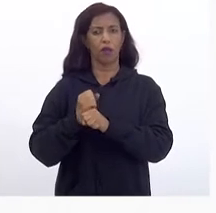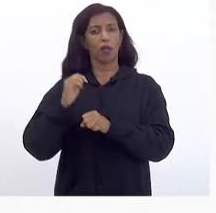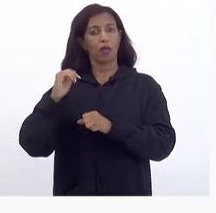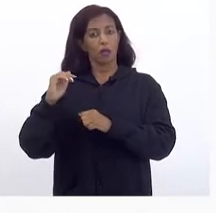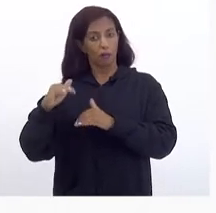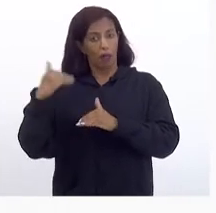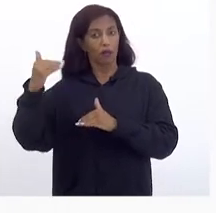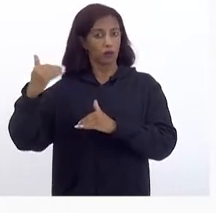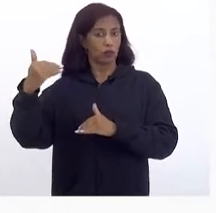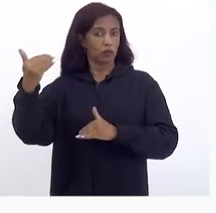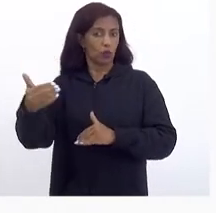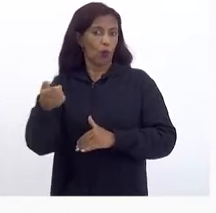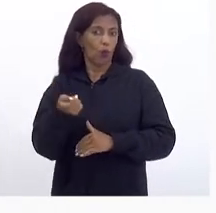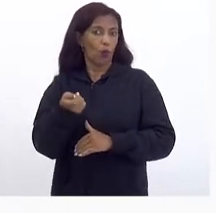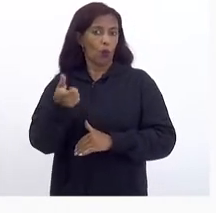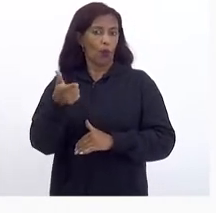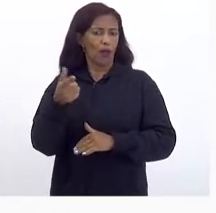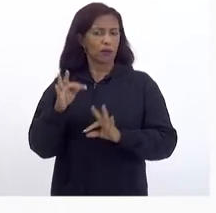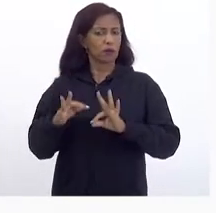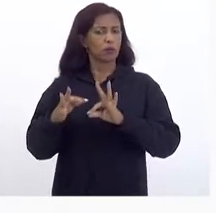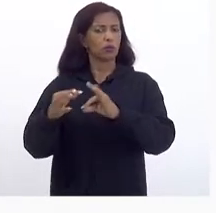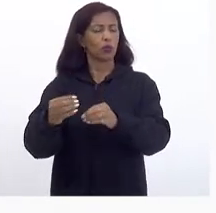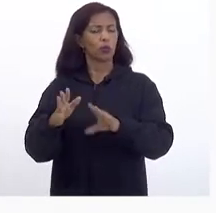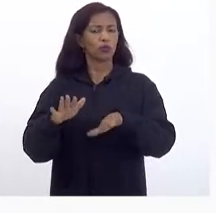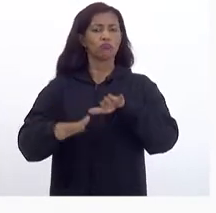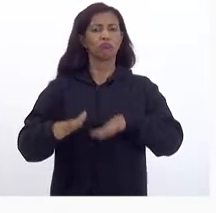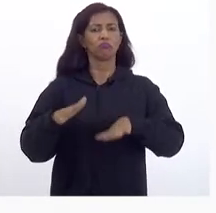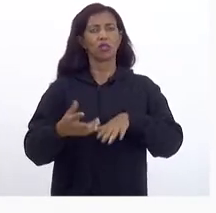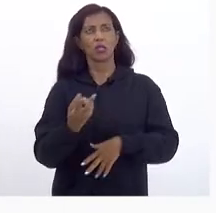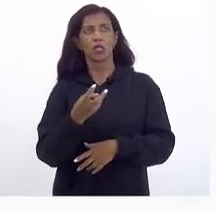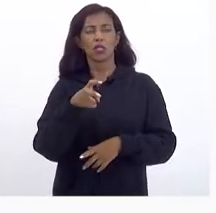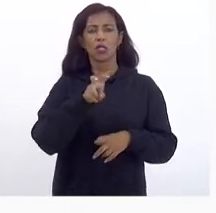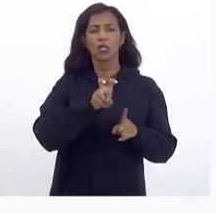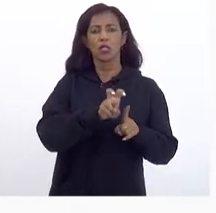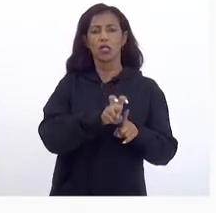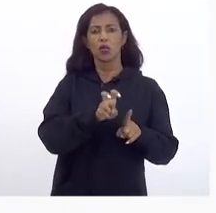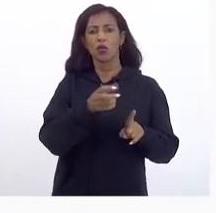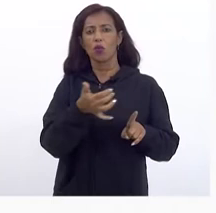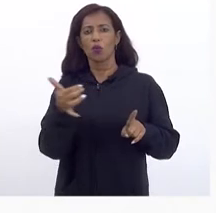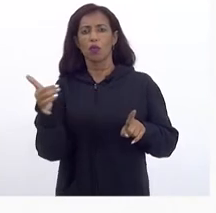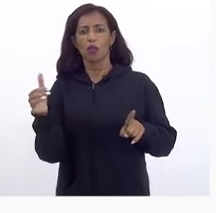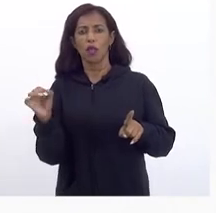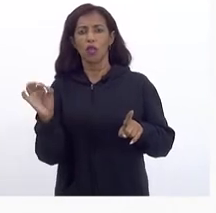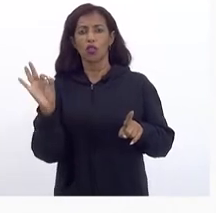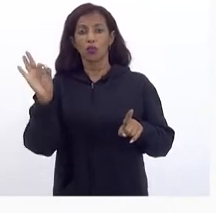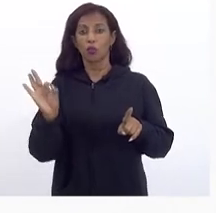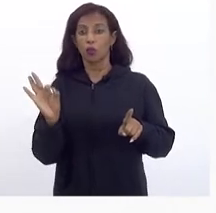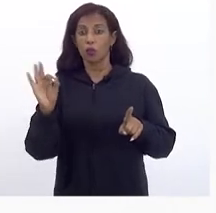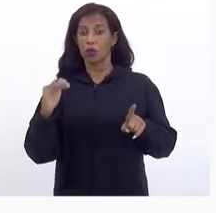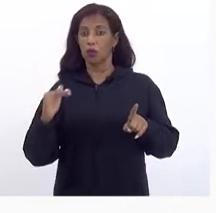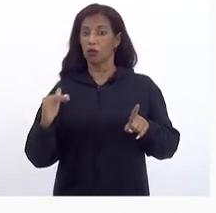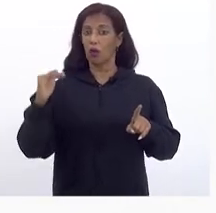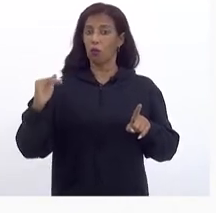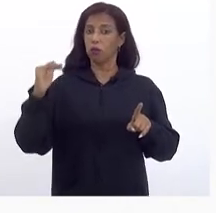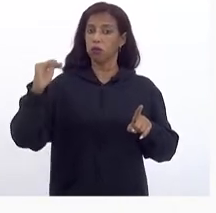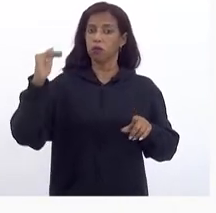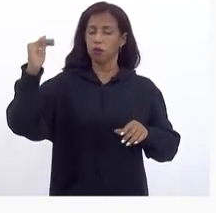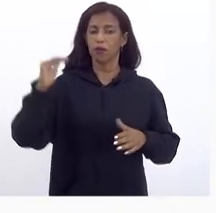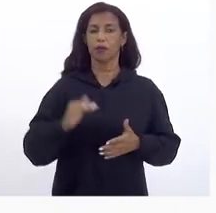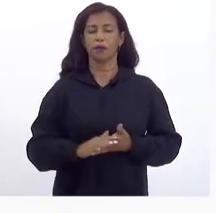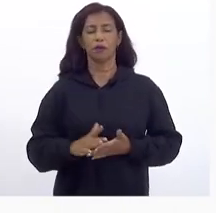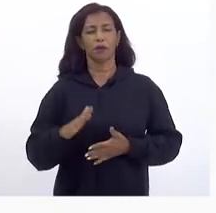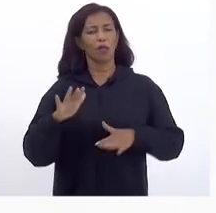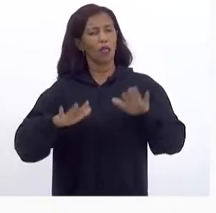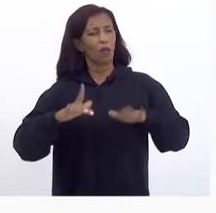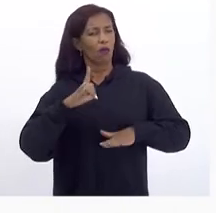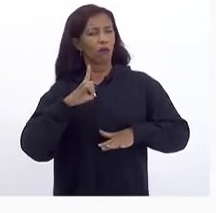Seguintes Quase todos Na faixa De Entre 5 E 10% De crescimento De produção Acho que tinha